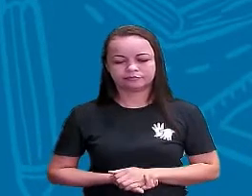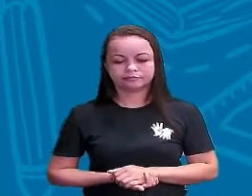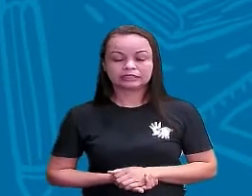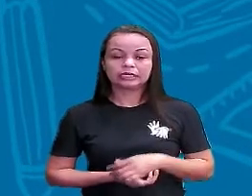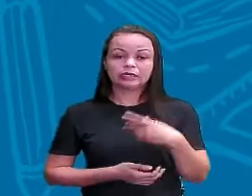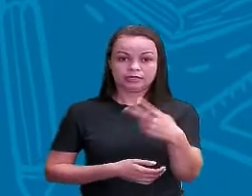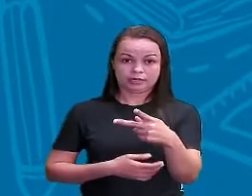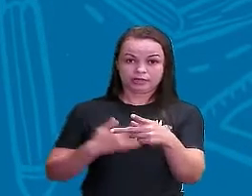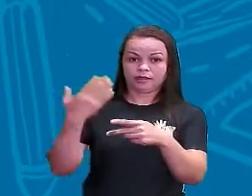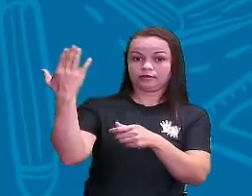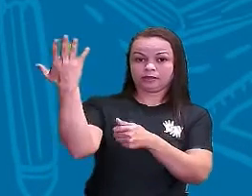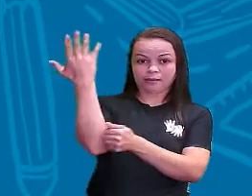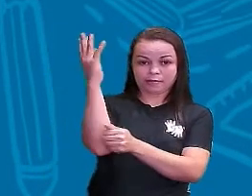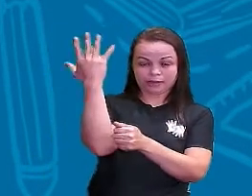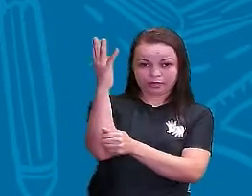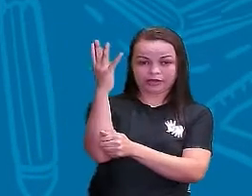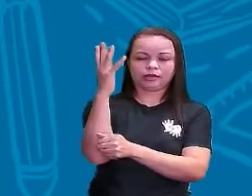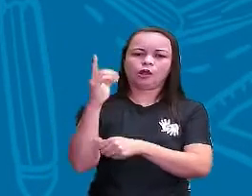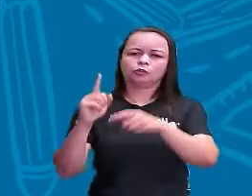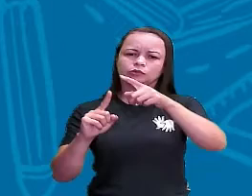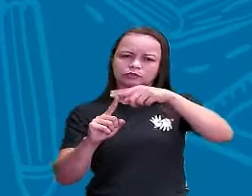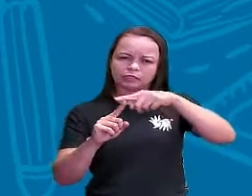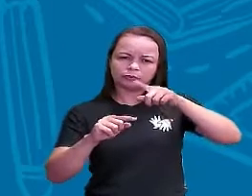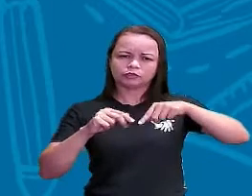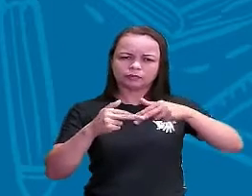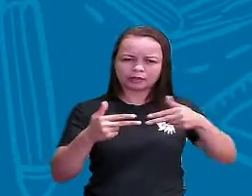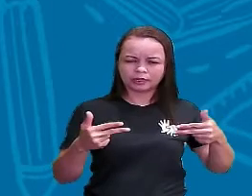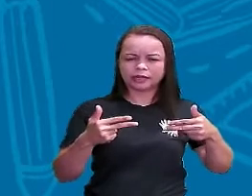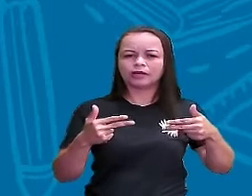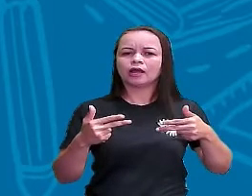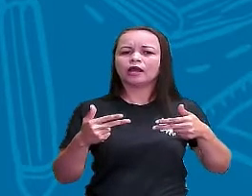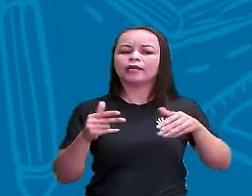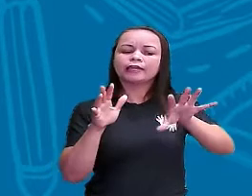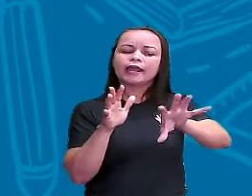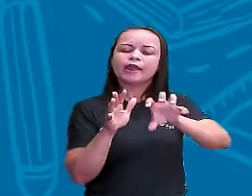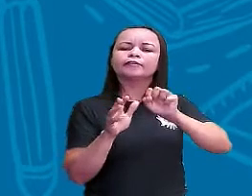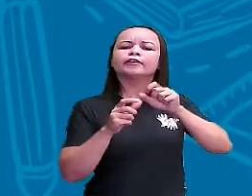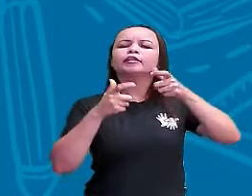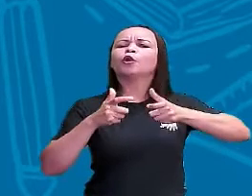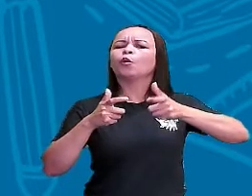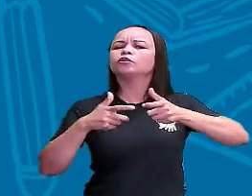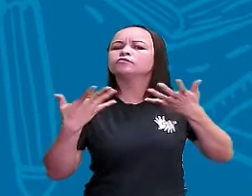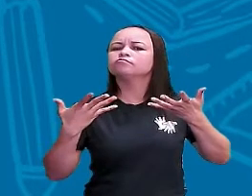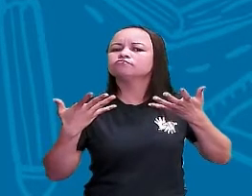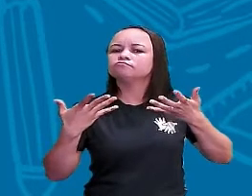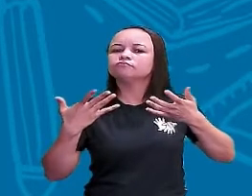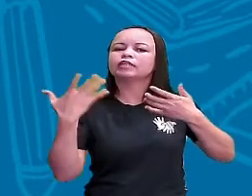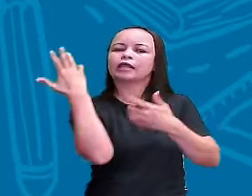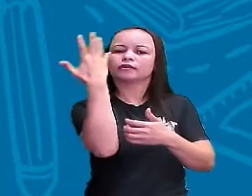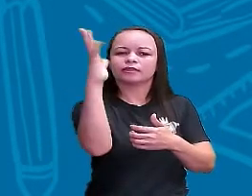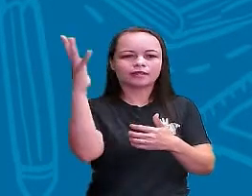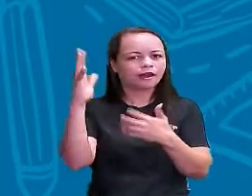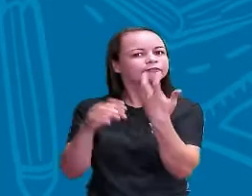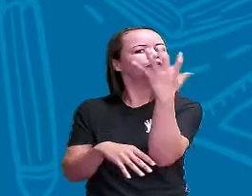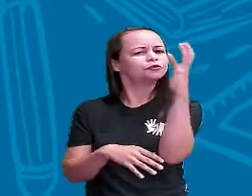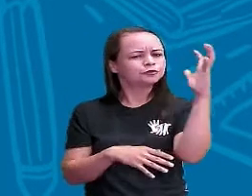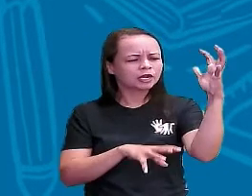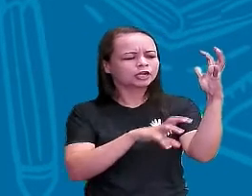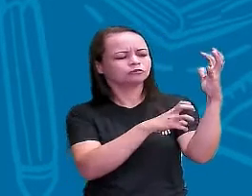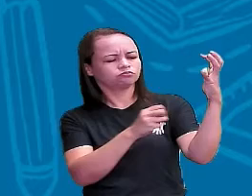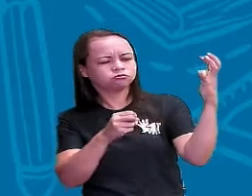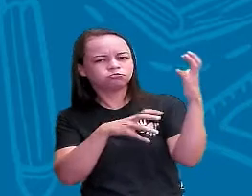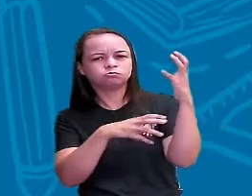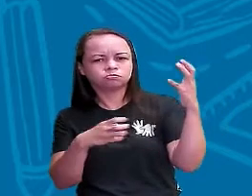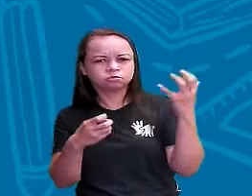madeira E um tipo de material retirado da natureza Tá certo? Onde tem várias